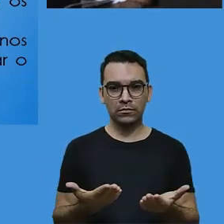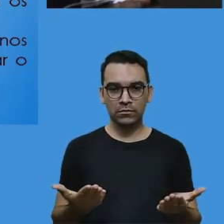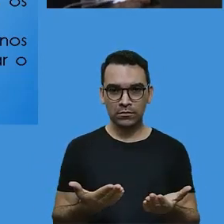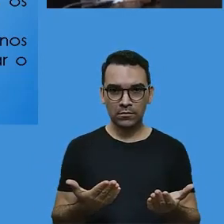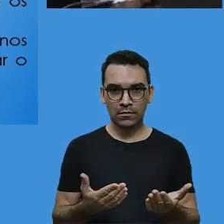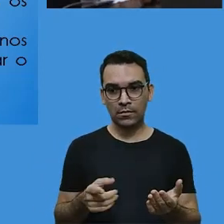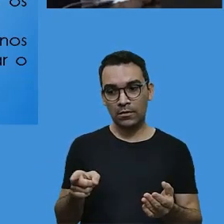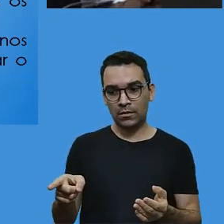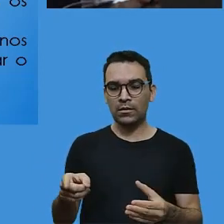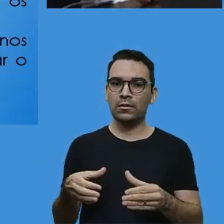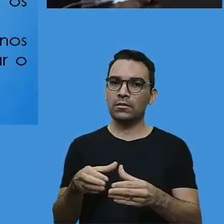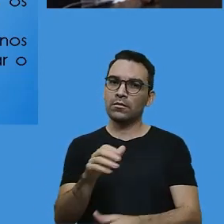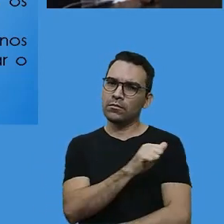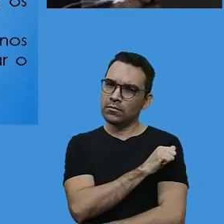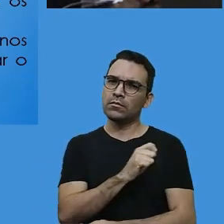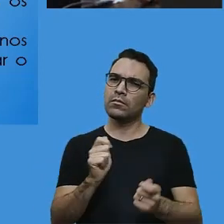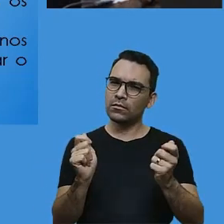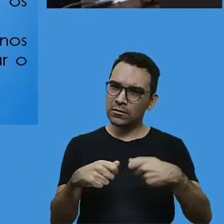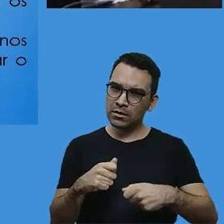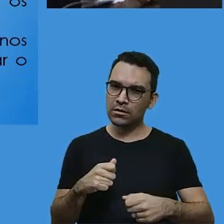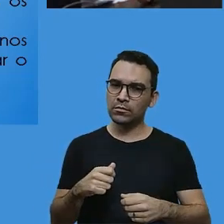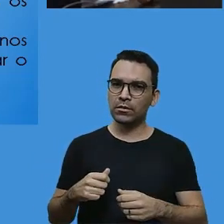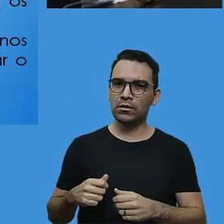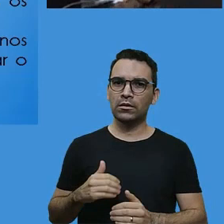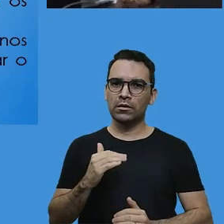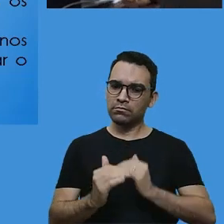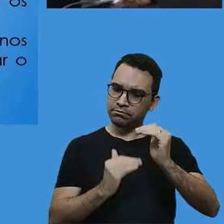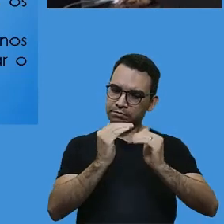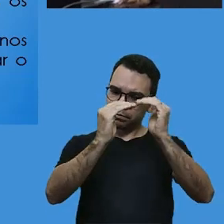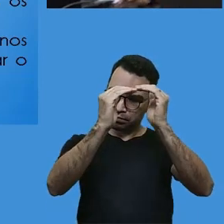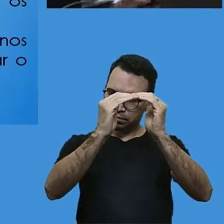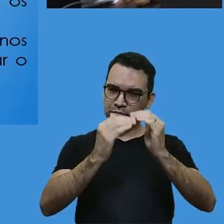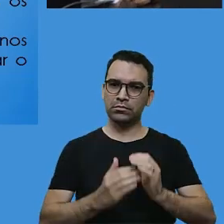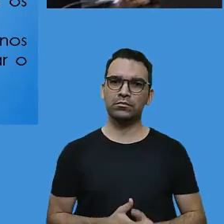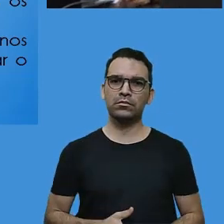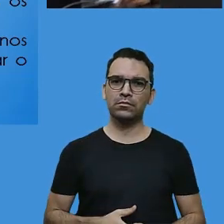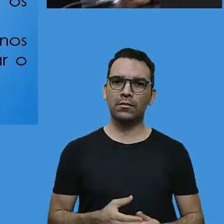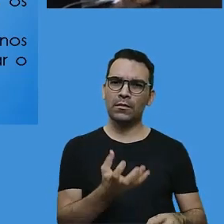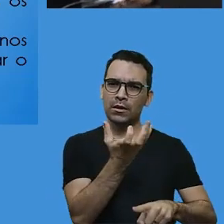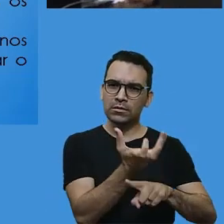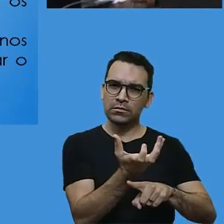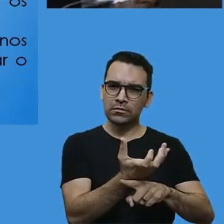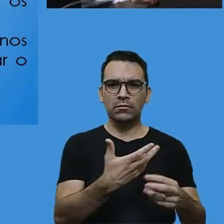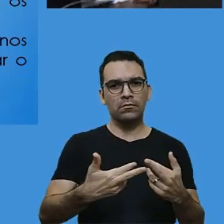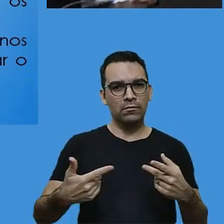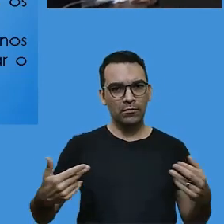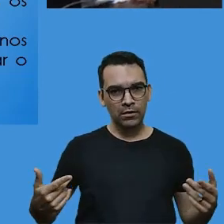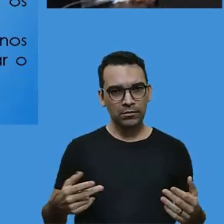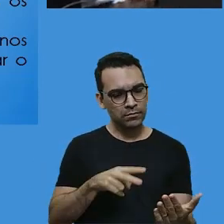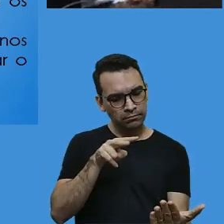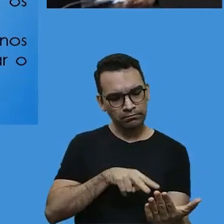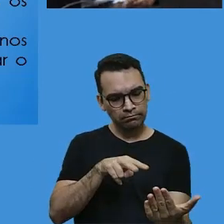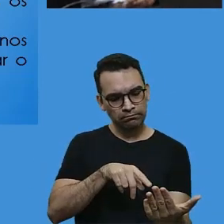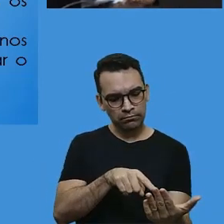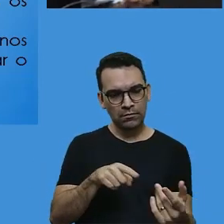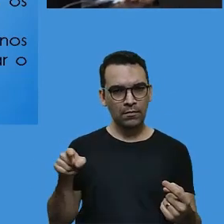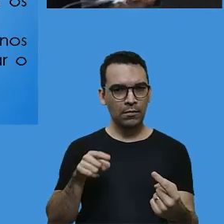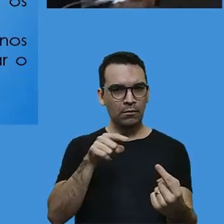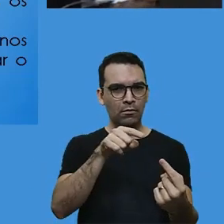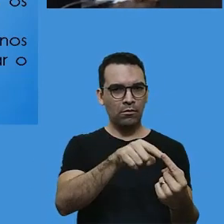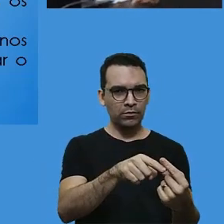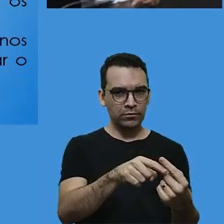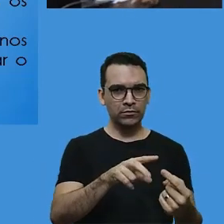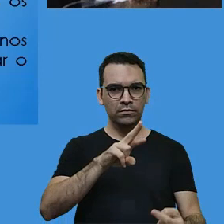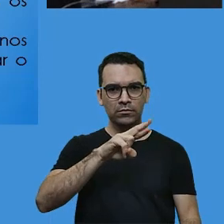estudante possa acompanhar o ano ocorrente. Observando os objetivos da elaboração do